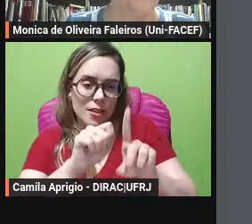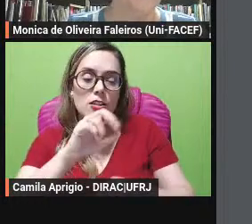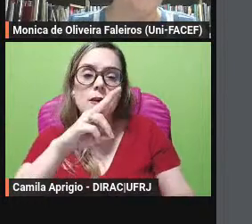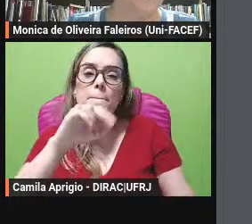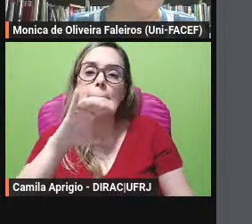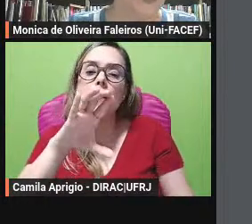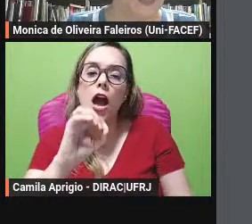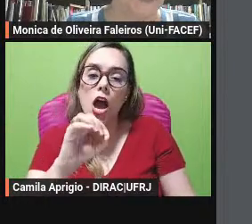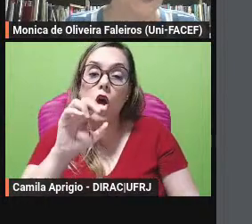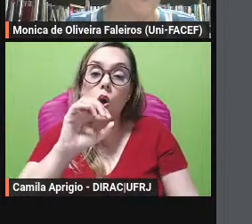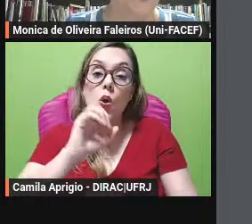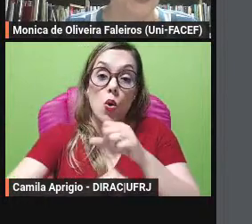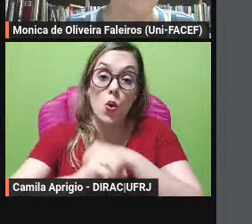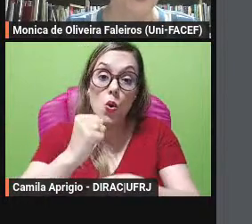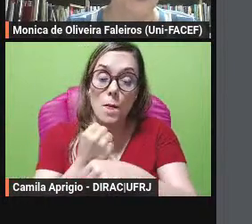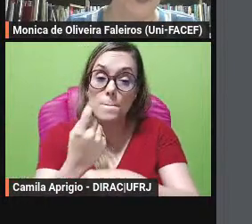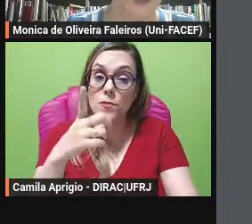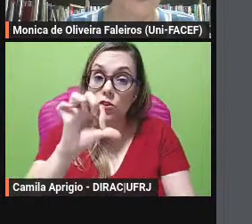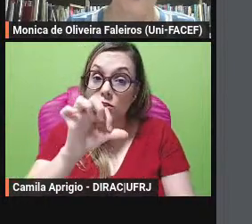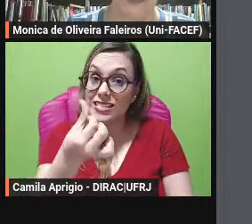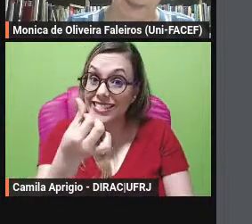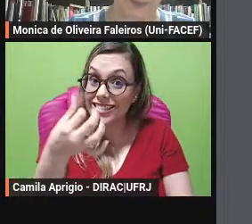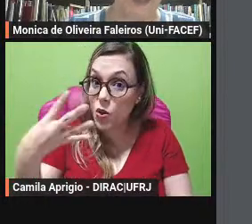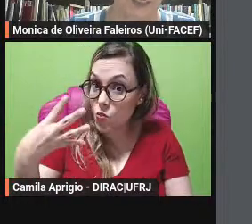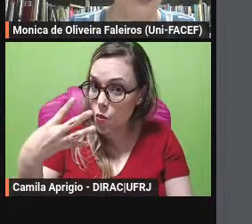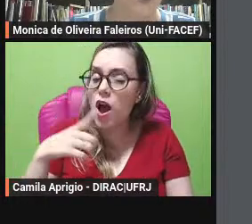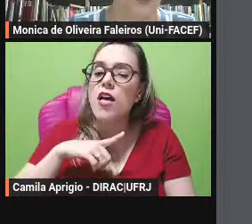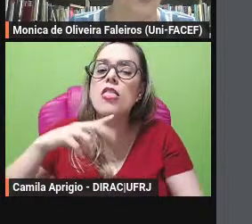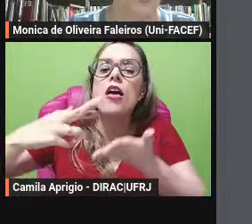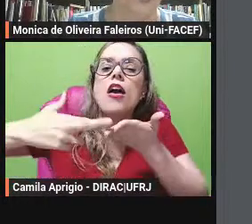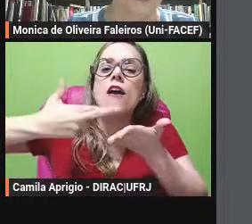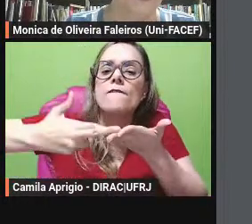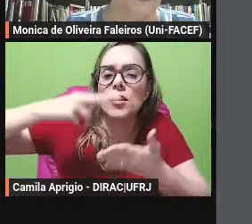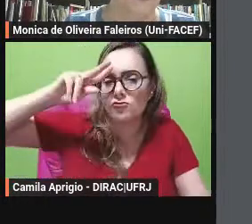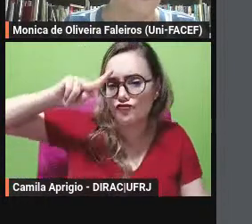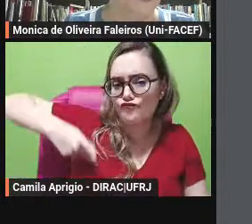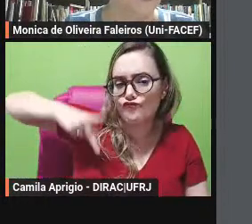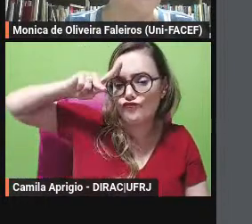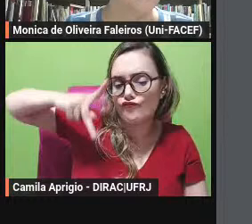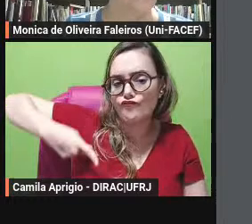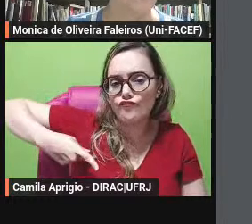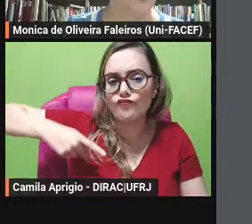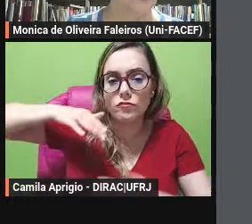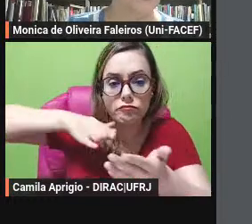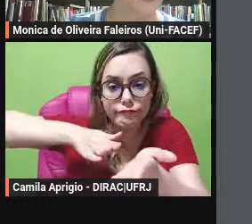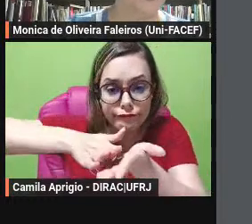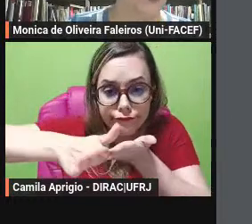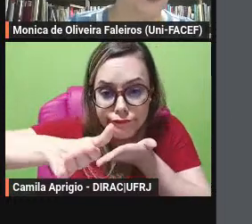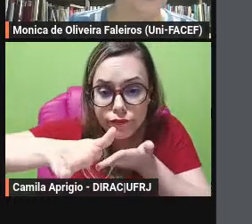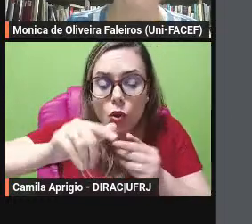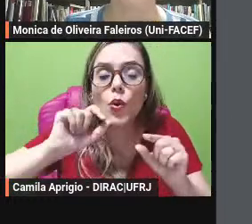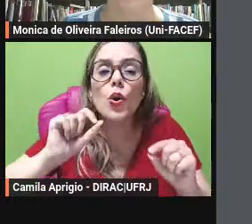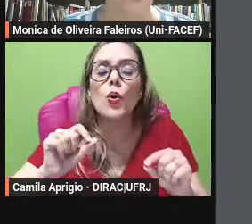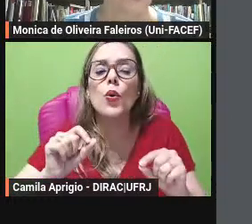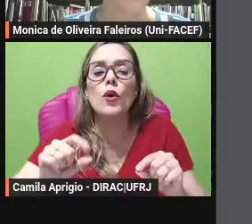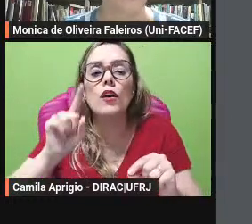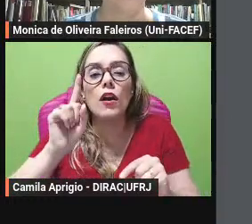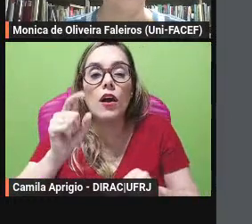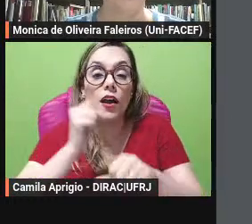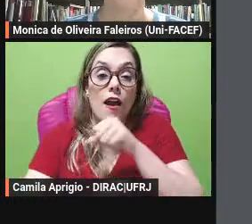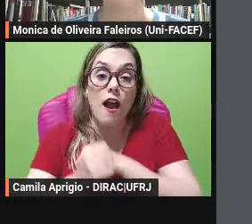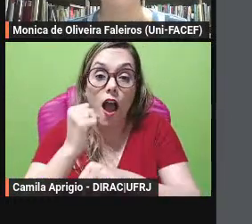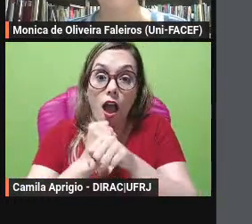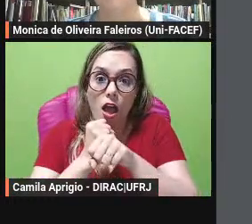versão ampliada em formato de revista independente já disse daquela sessão que produzia até o ano anterior no